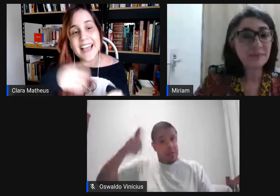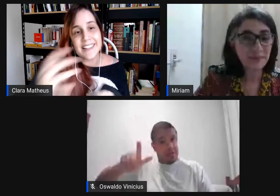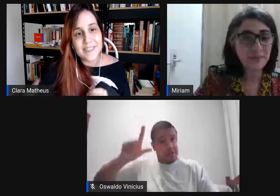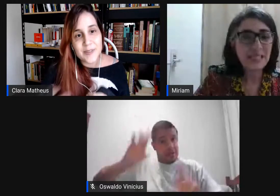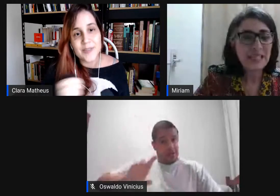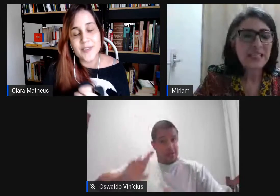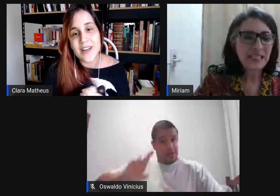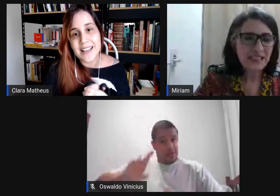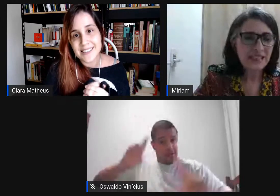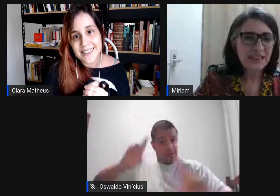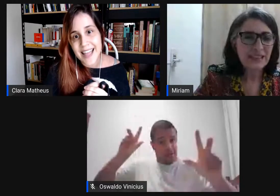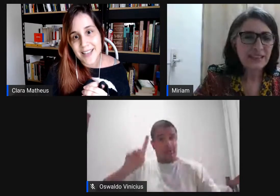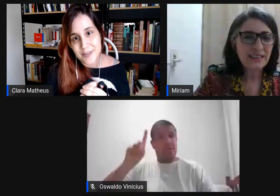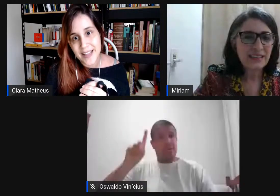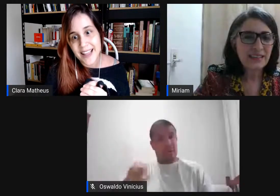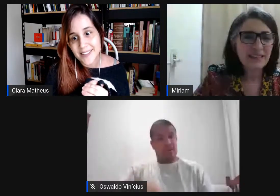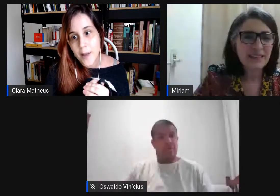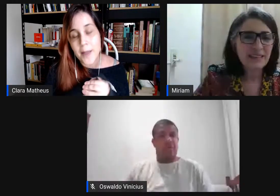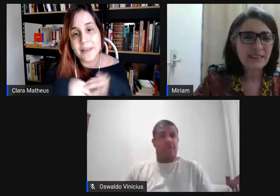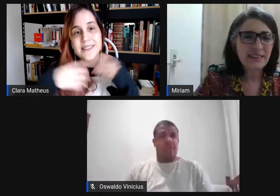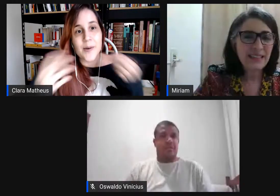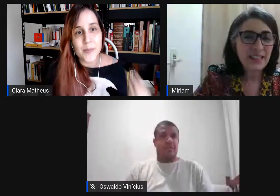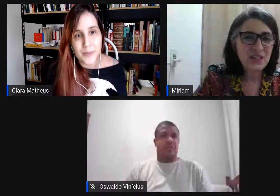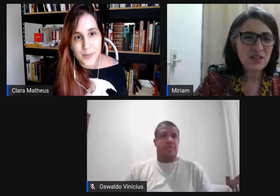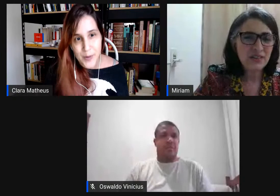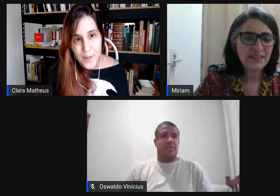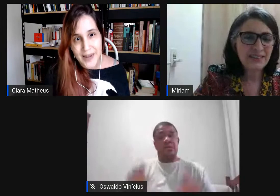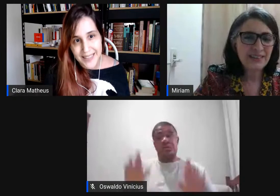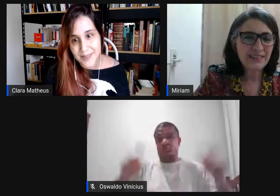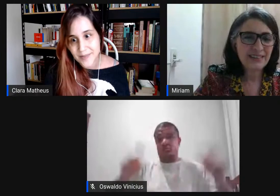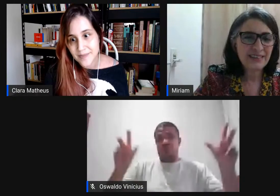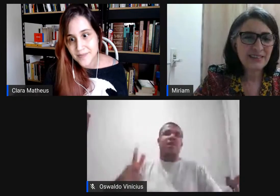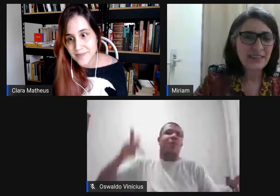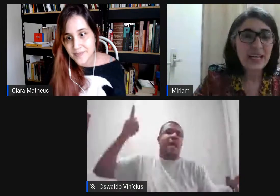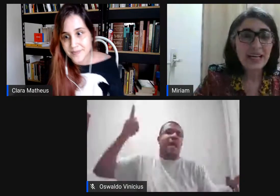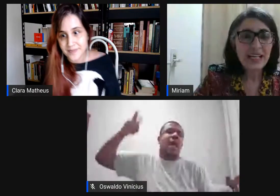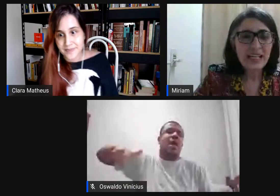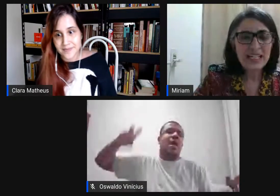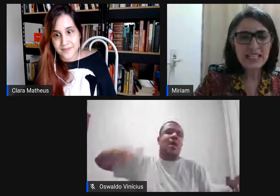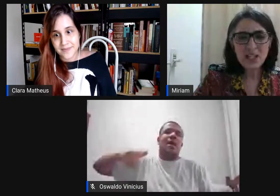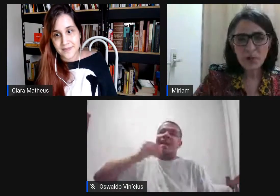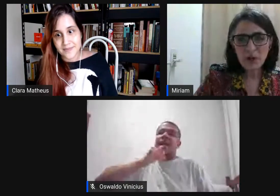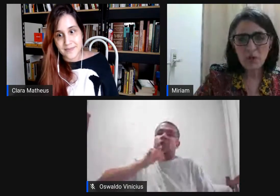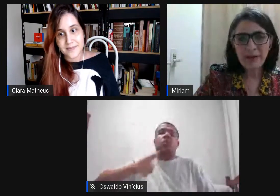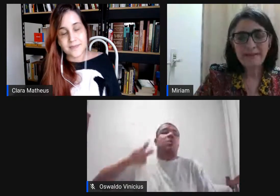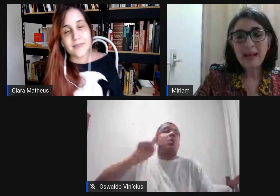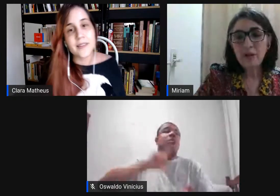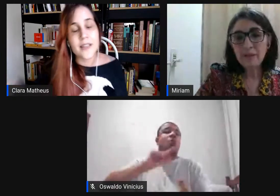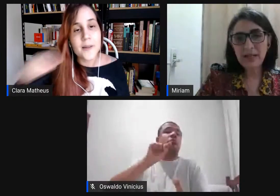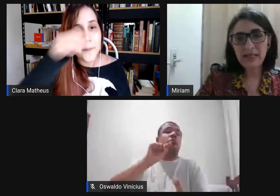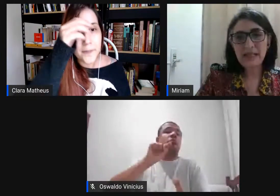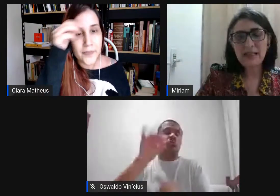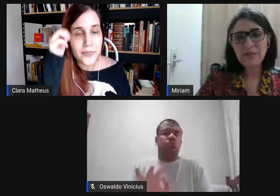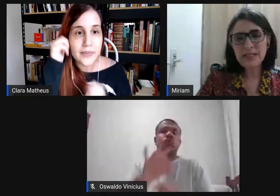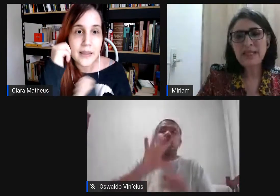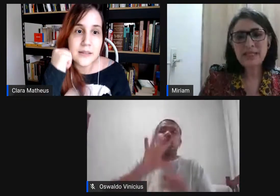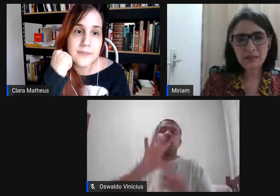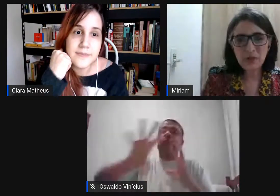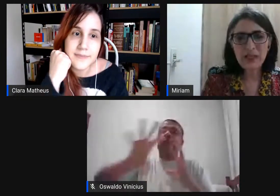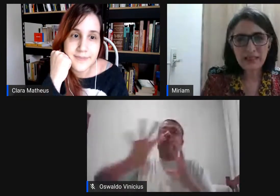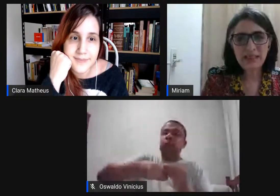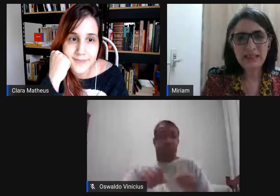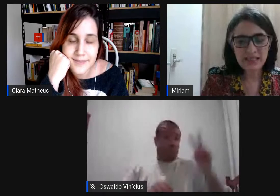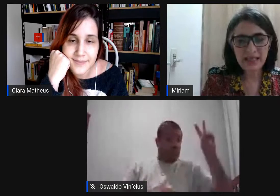que aí não faz esse tédio não é repetição por completo e assim só pra completar eu lembrei que da